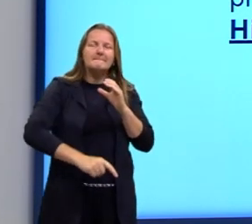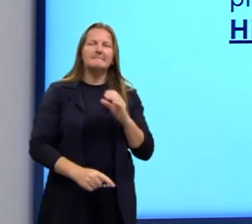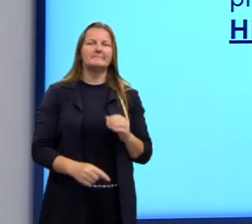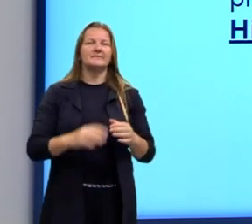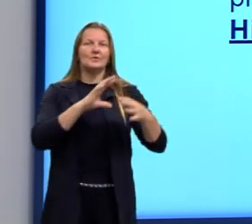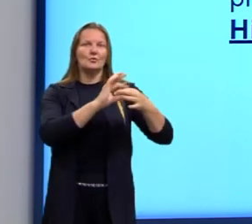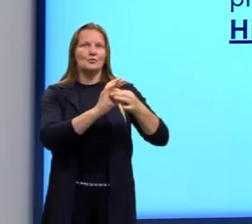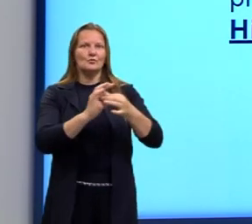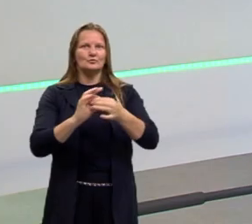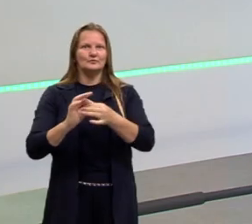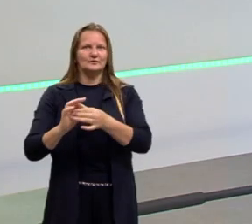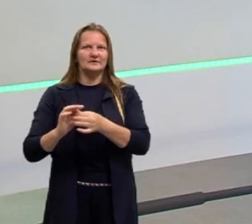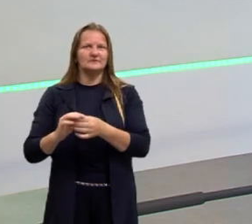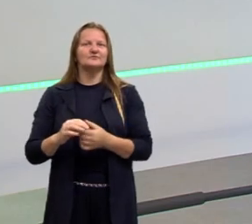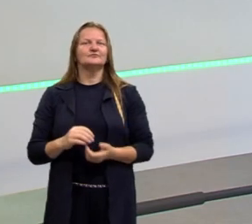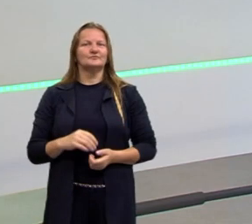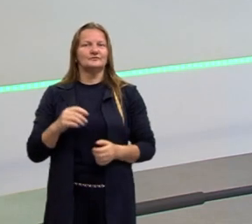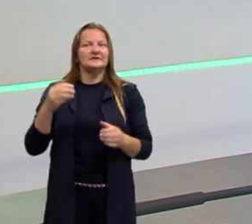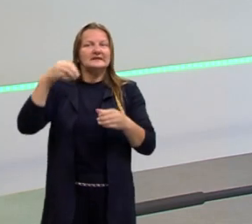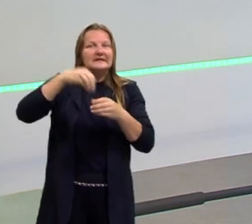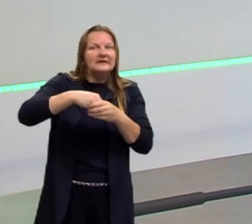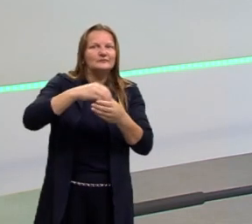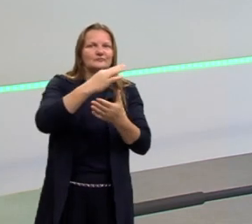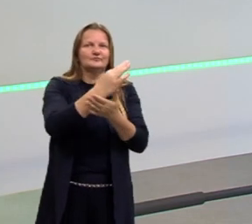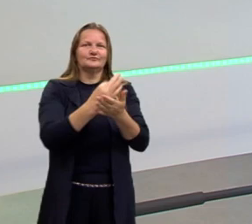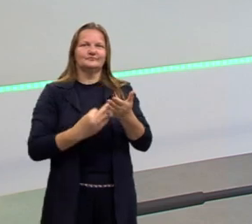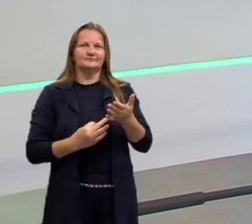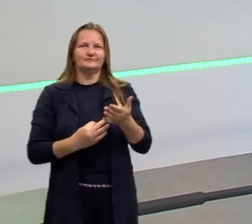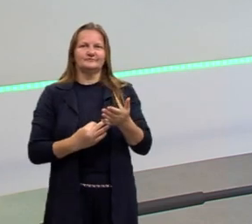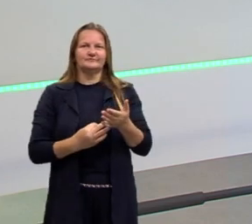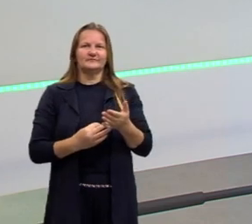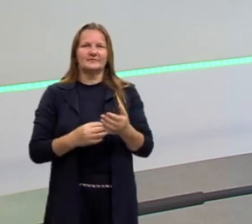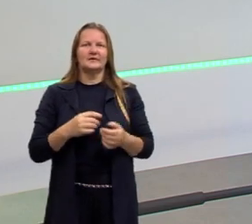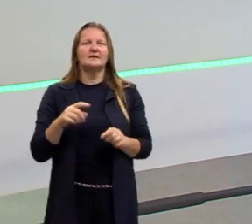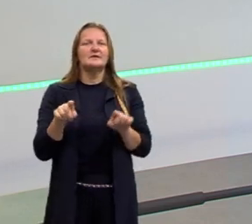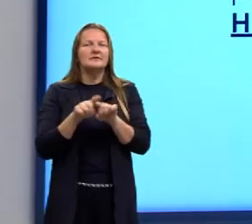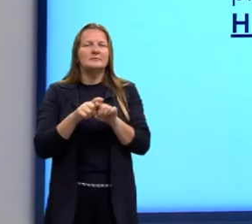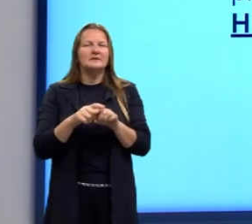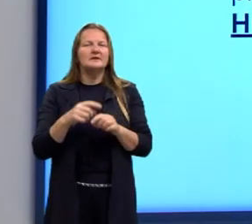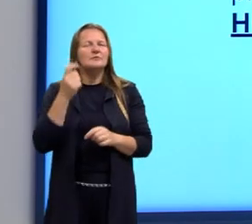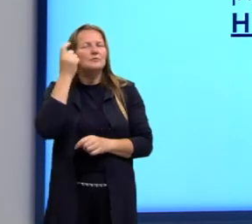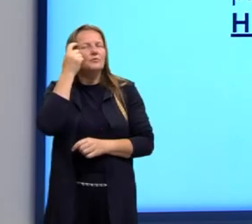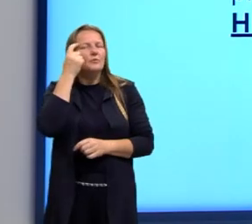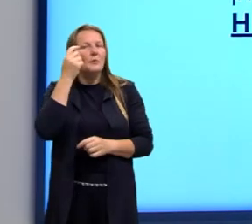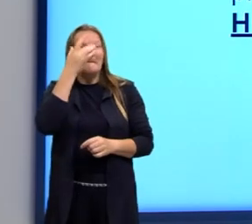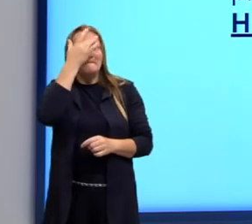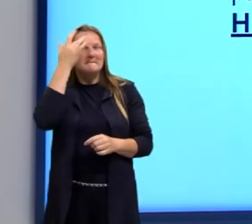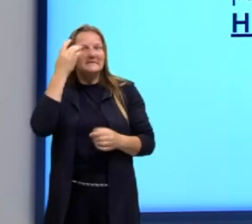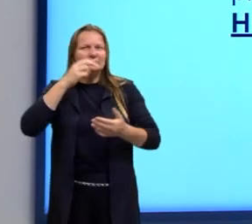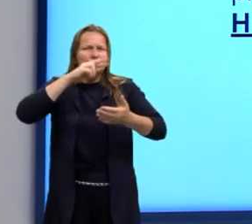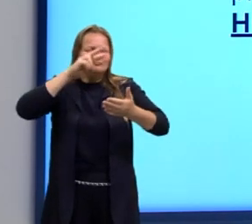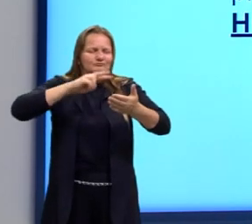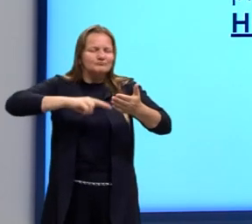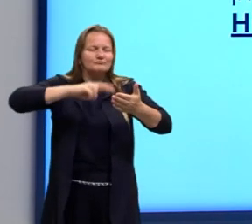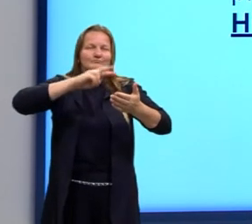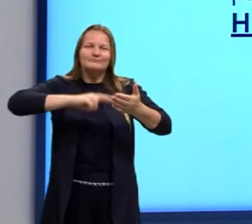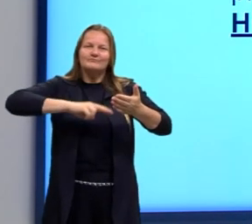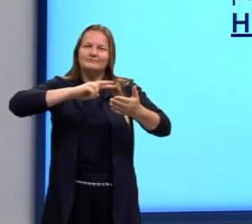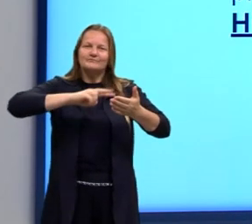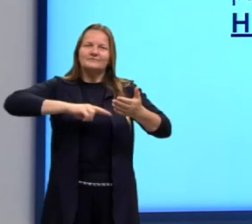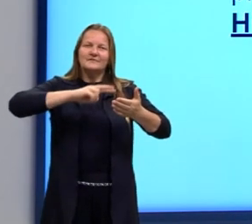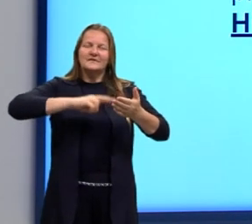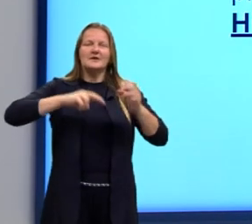contexto presente nesse texto. Contribui para a formação do leitor, trata de diferentes